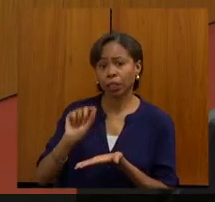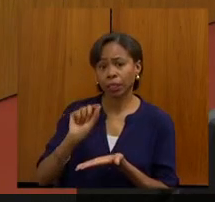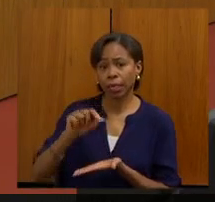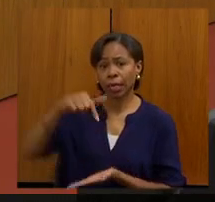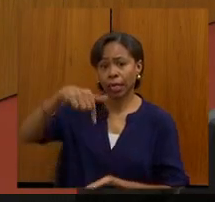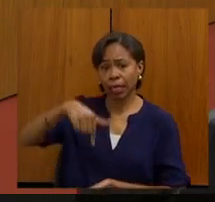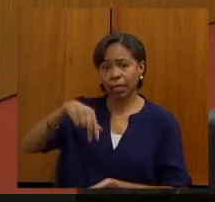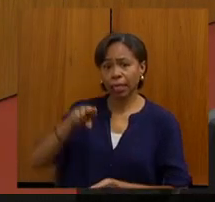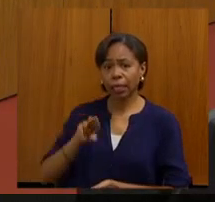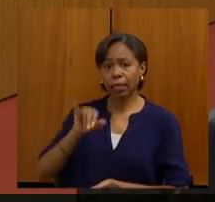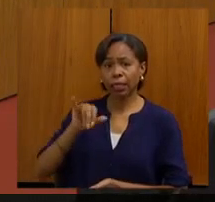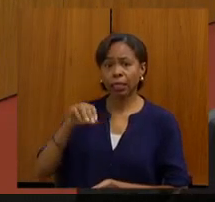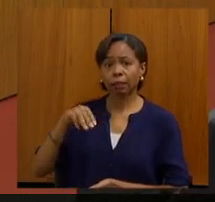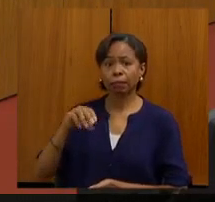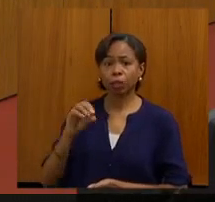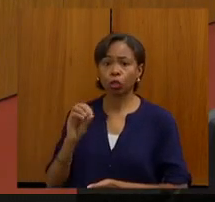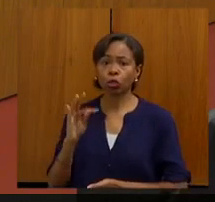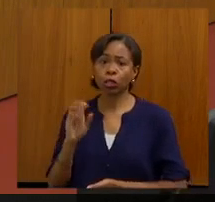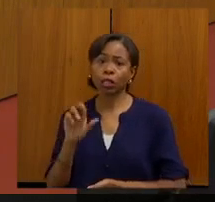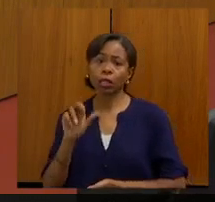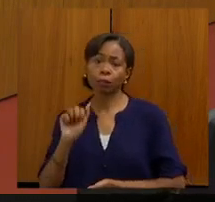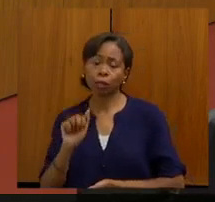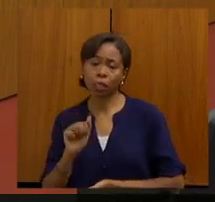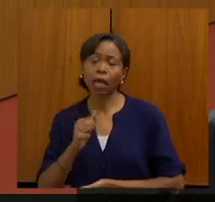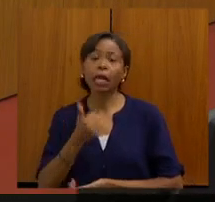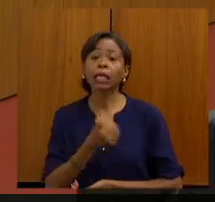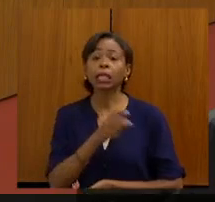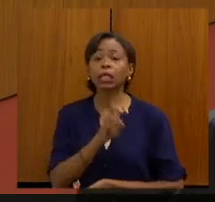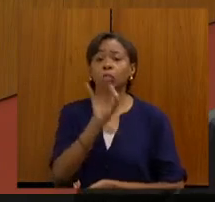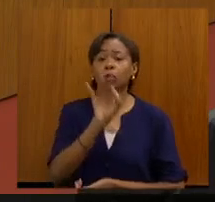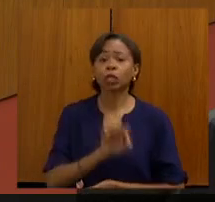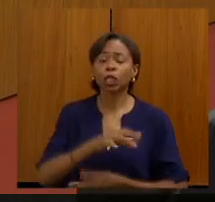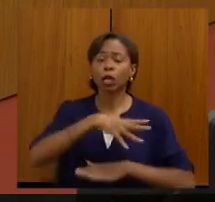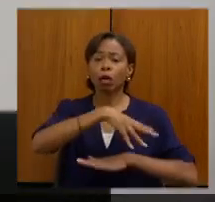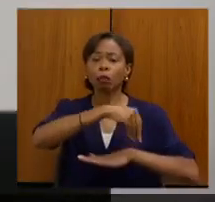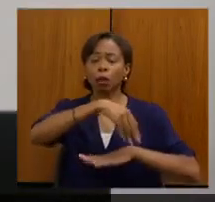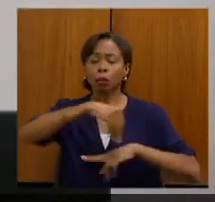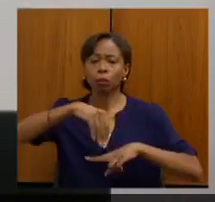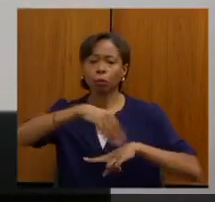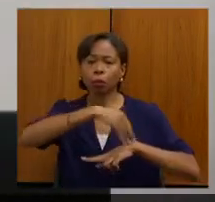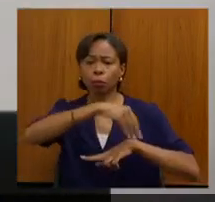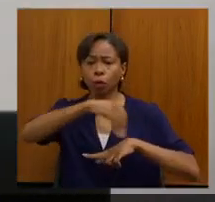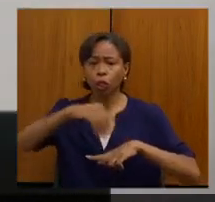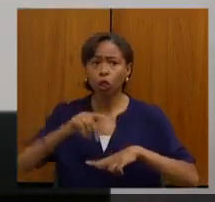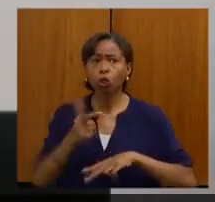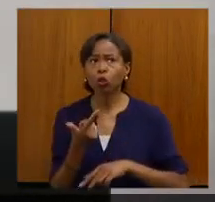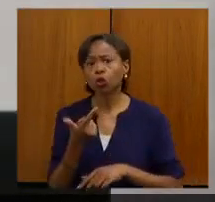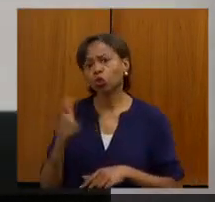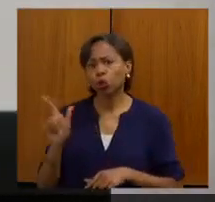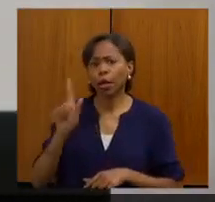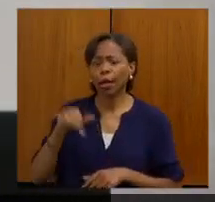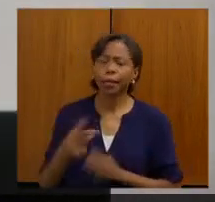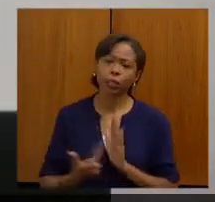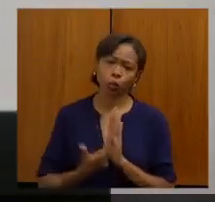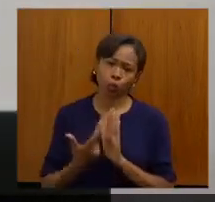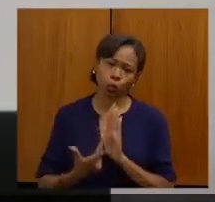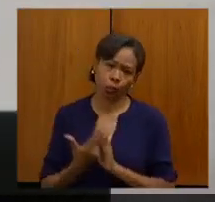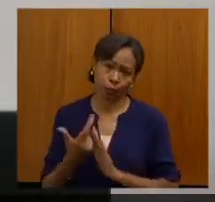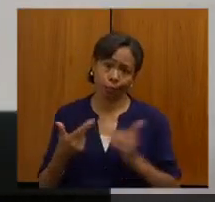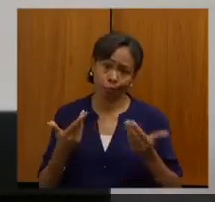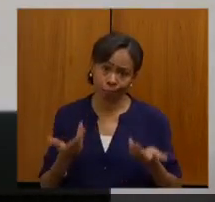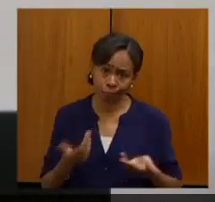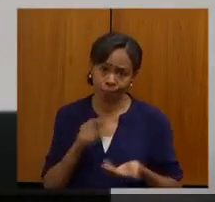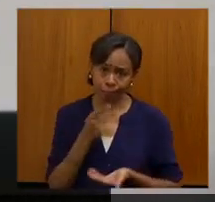15% radioterapia e o restante diagnóstico e cirurgia. Então, você vê, 70%. E eu